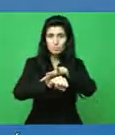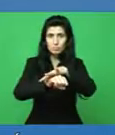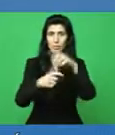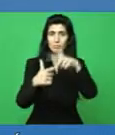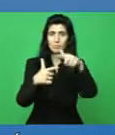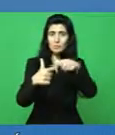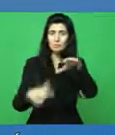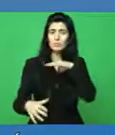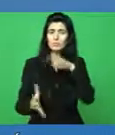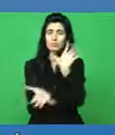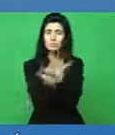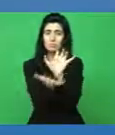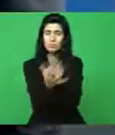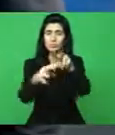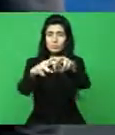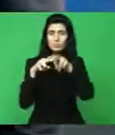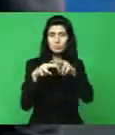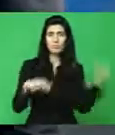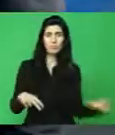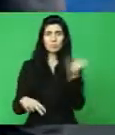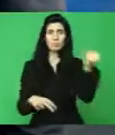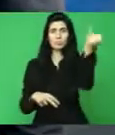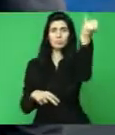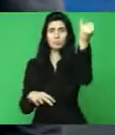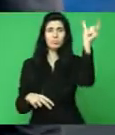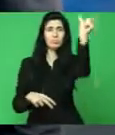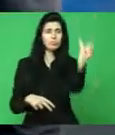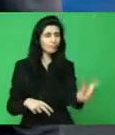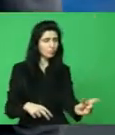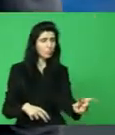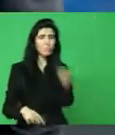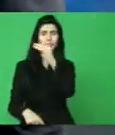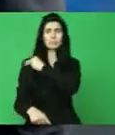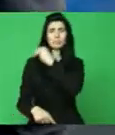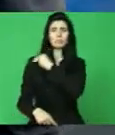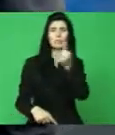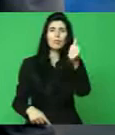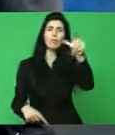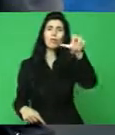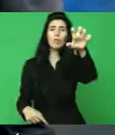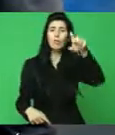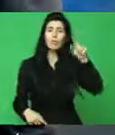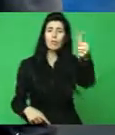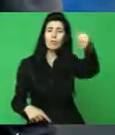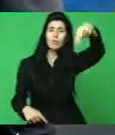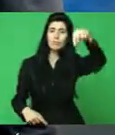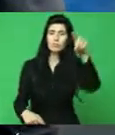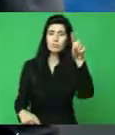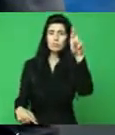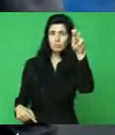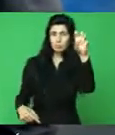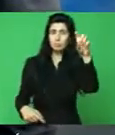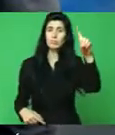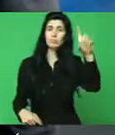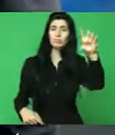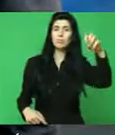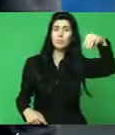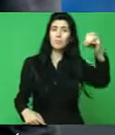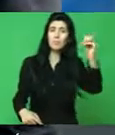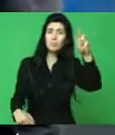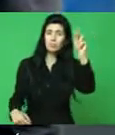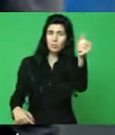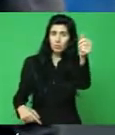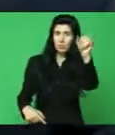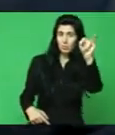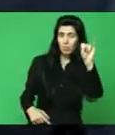Segurança é um dos grandes problemas de Jacareí. Por isso é muito importante estar aqui com o ministro Alexandre de Moraes, que é ministro da Justiça e vai ajudar